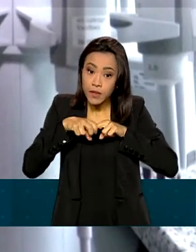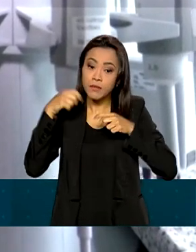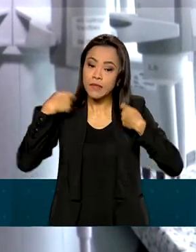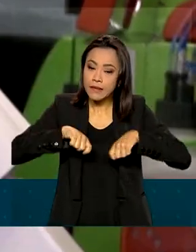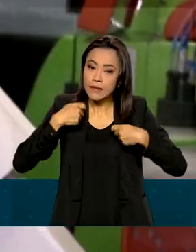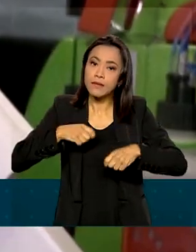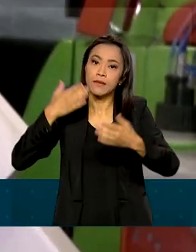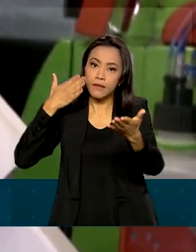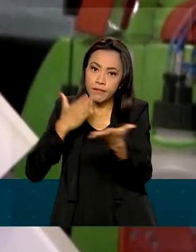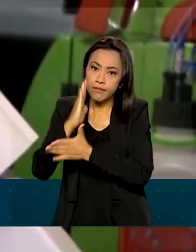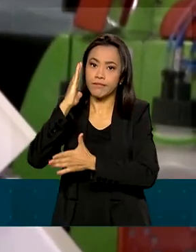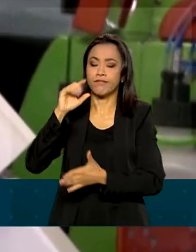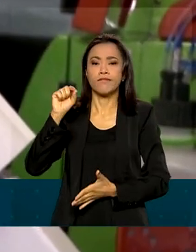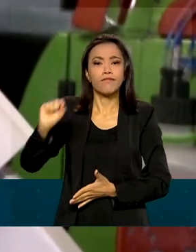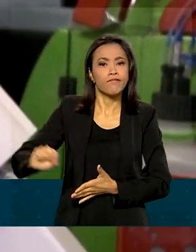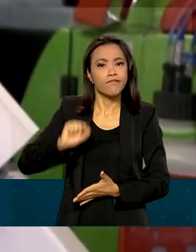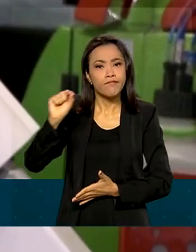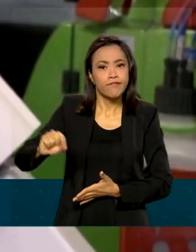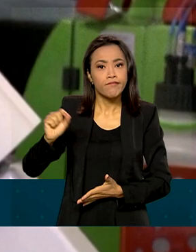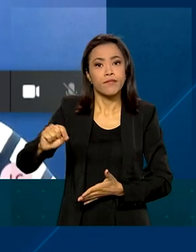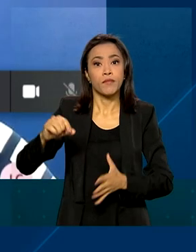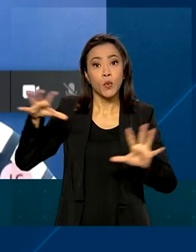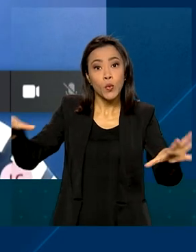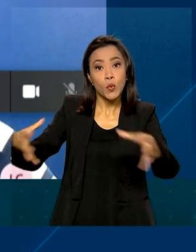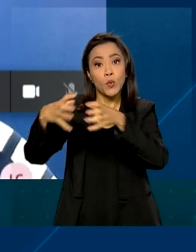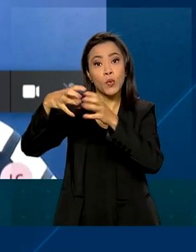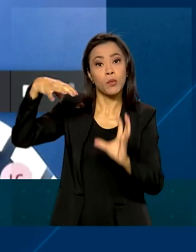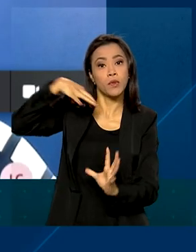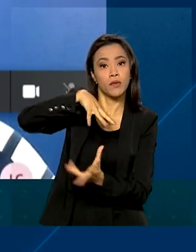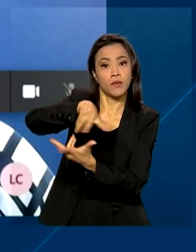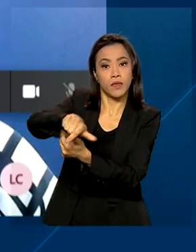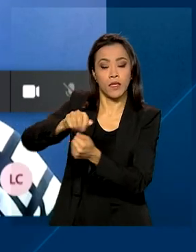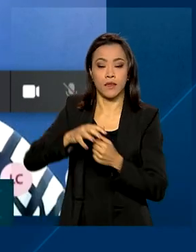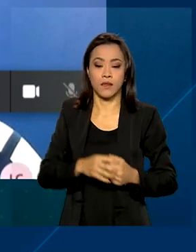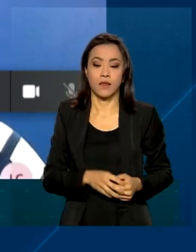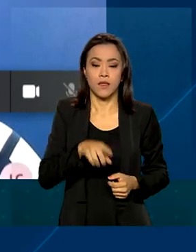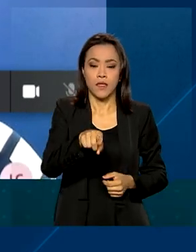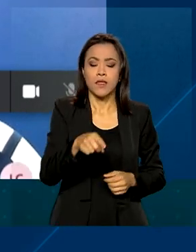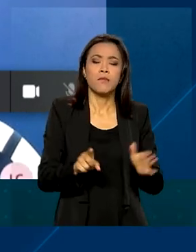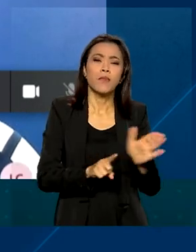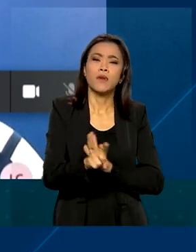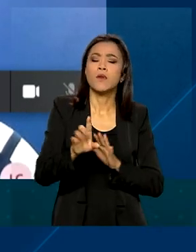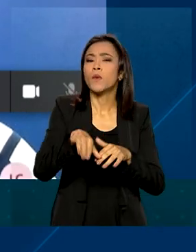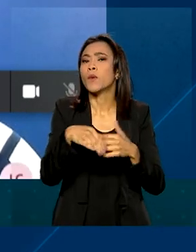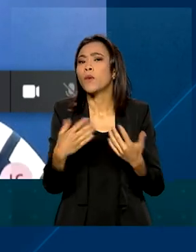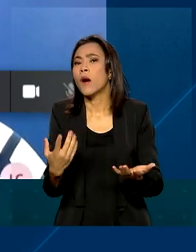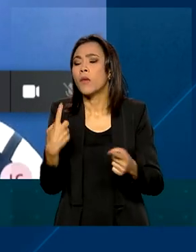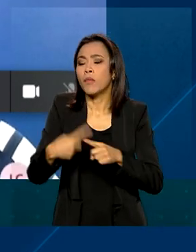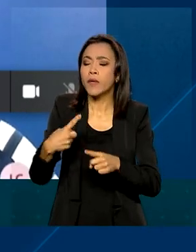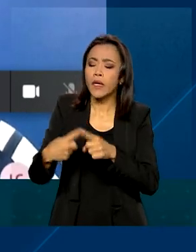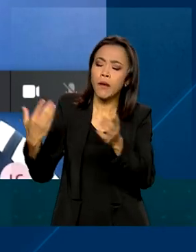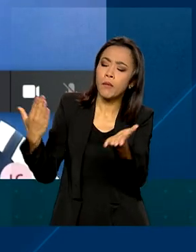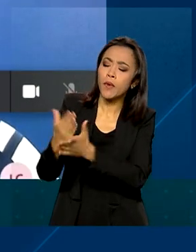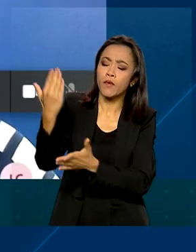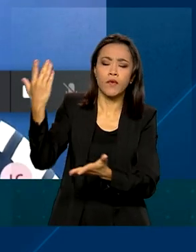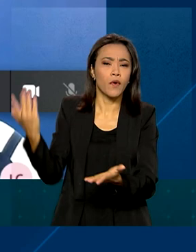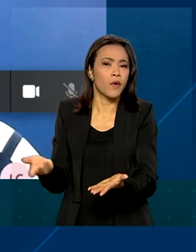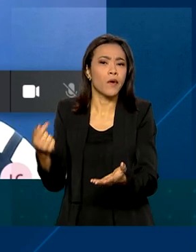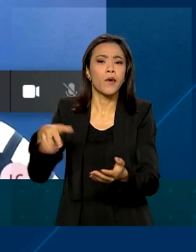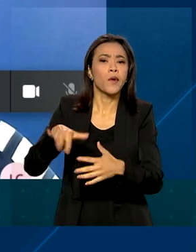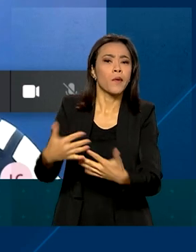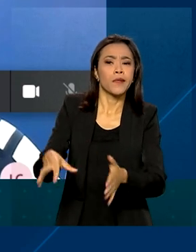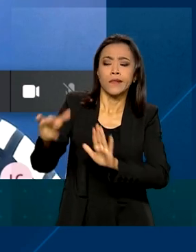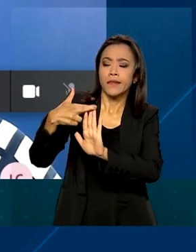aprovados por autoridades internacionais. A gente avaliaria quais foram as condições que essa autoridade aprovou esse produto, quais são as